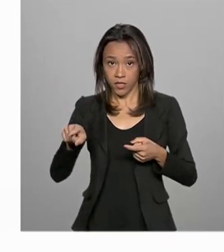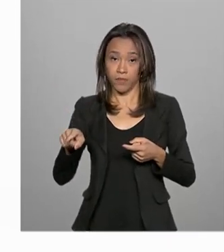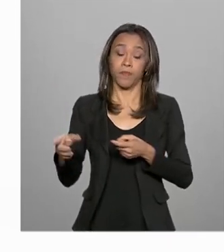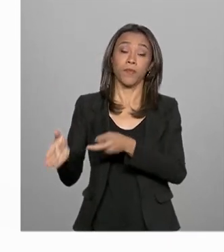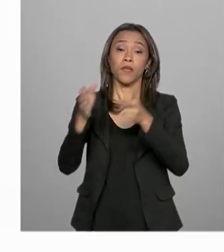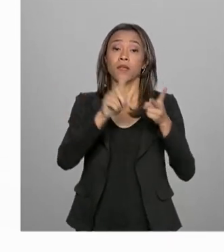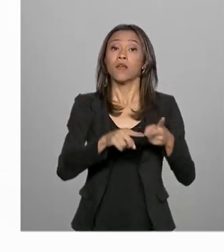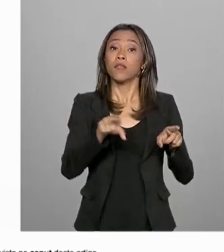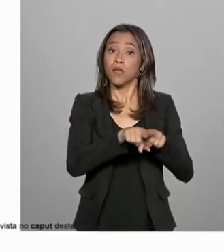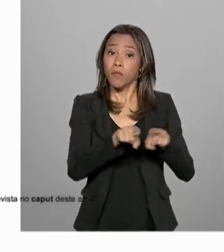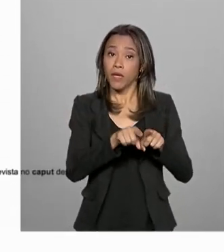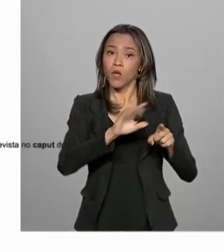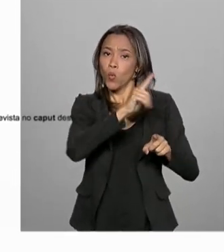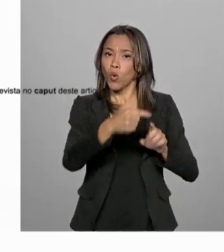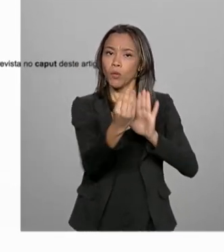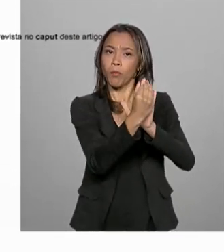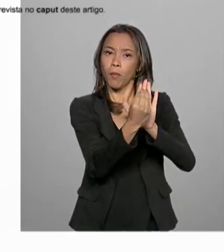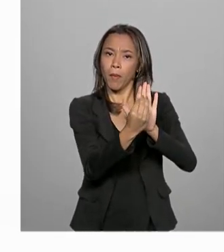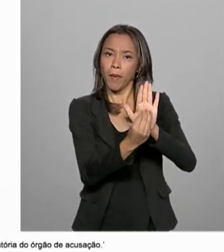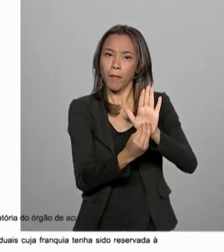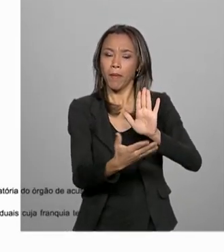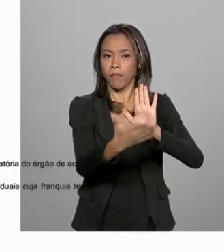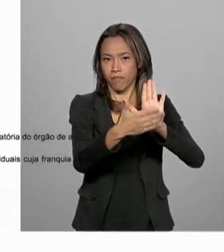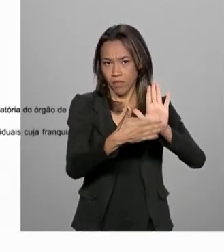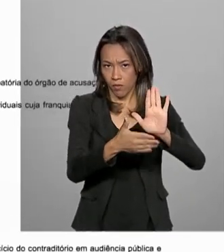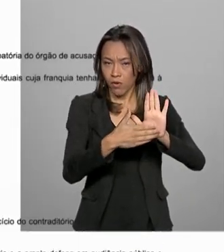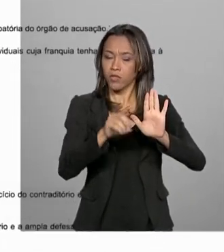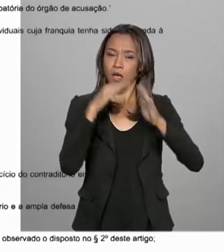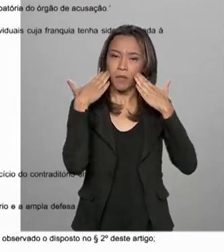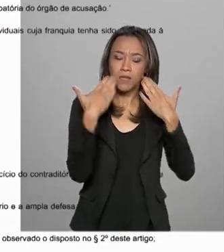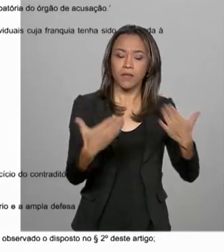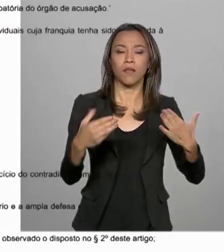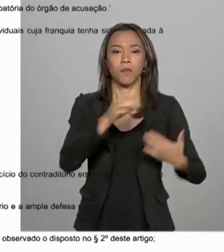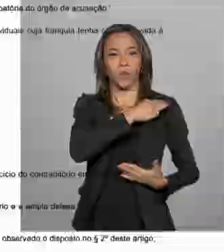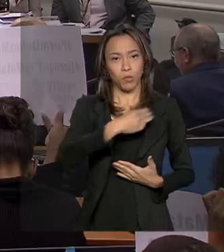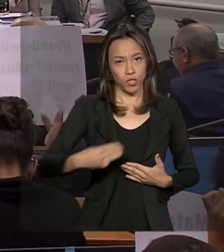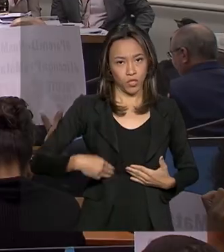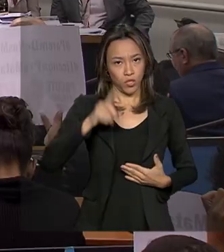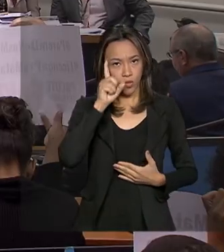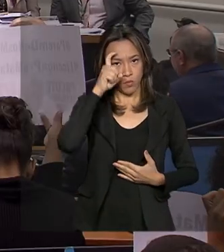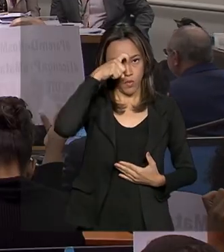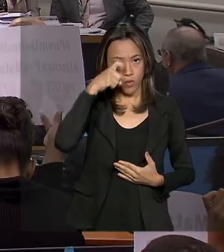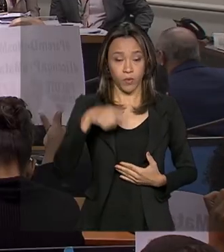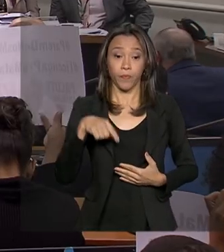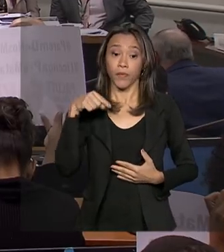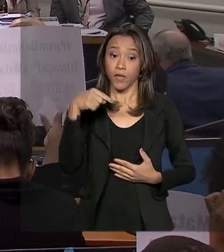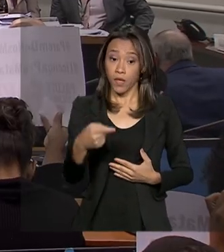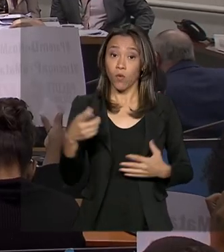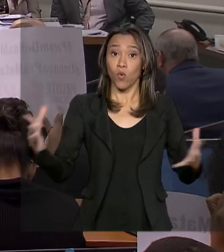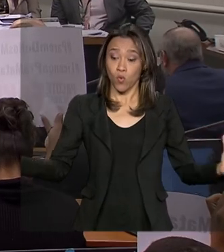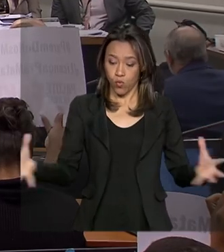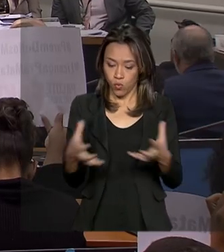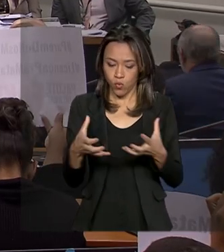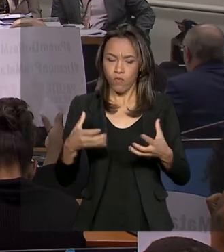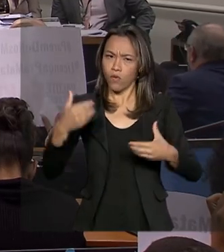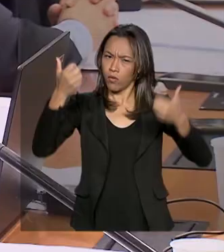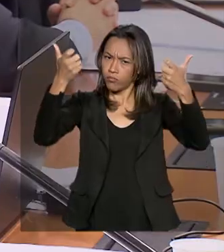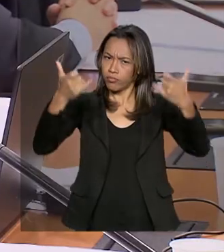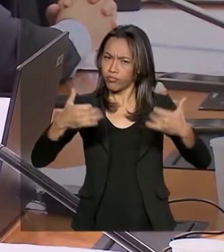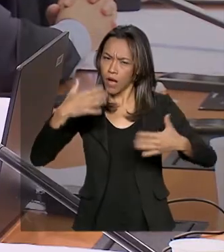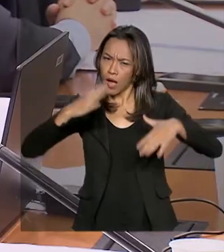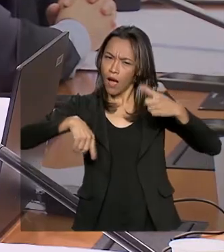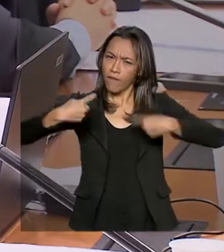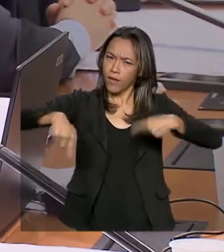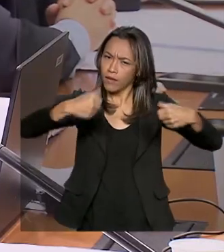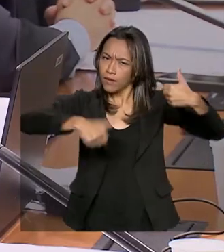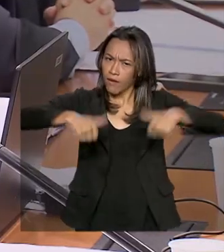chamado pacote anticrime, apresentado pelo ministro da Justiça, Sérgio Moro. As matérias foram analisadas e debatidas por